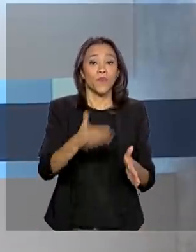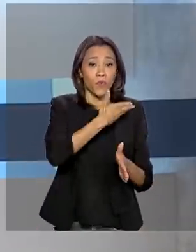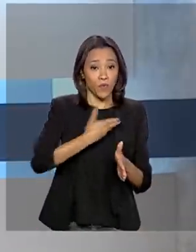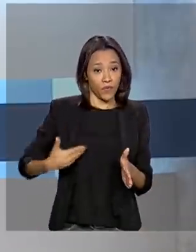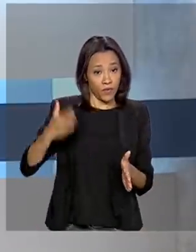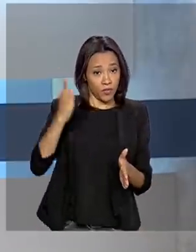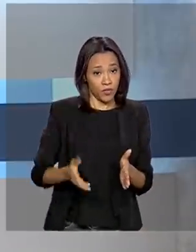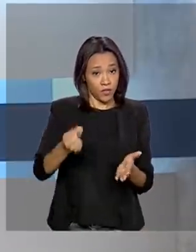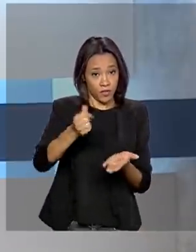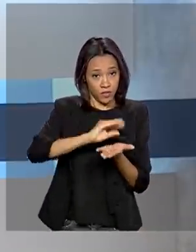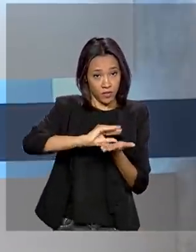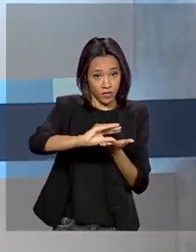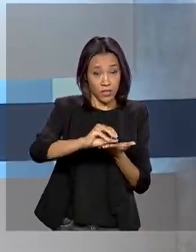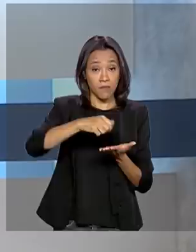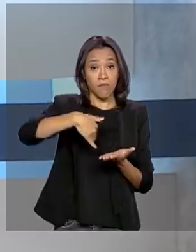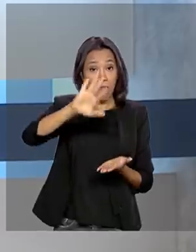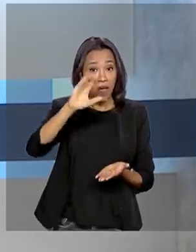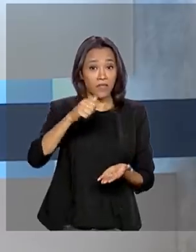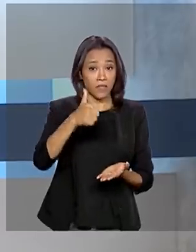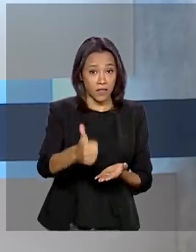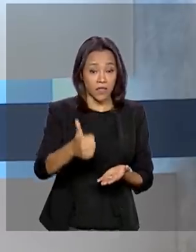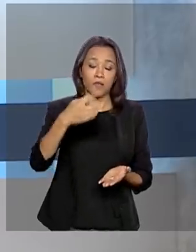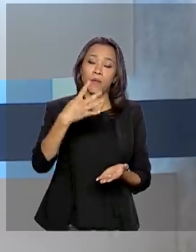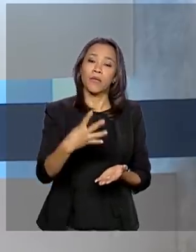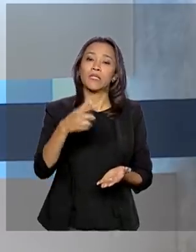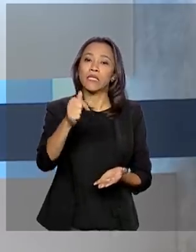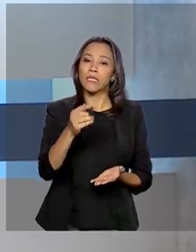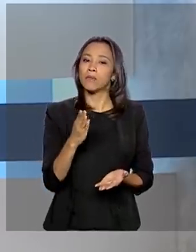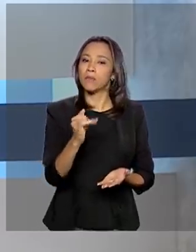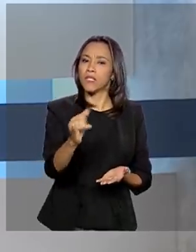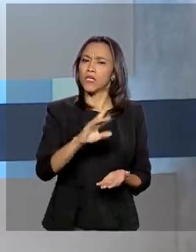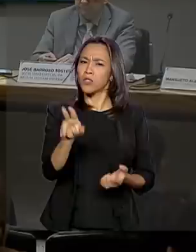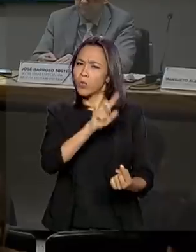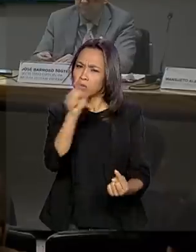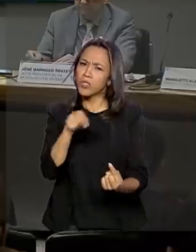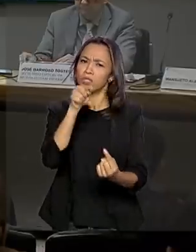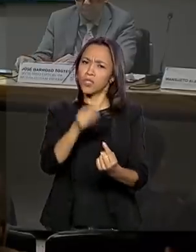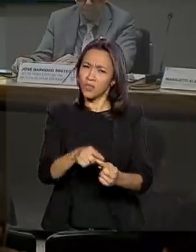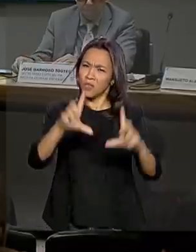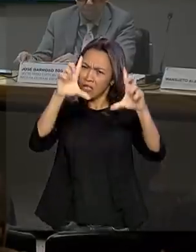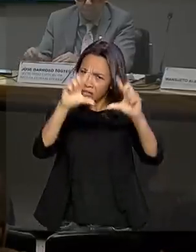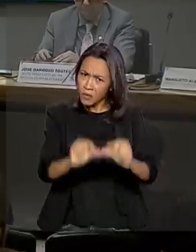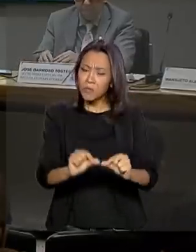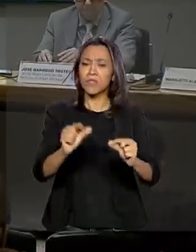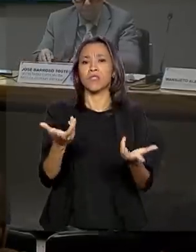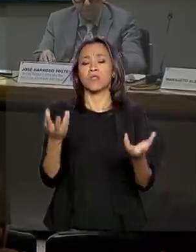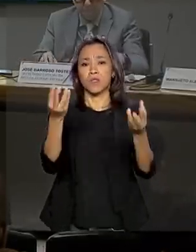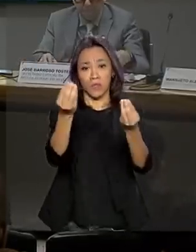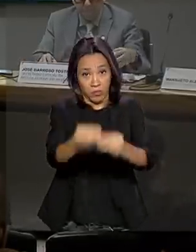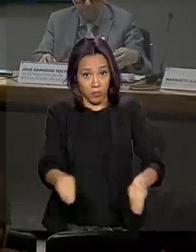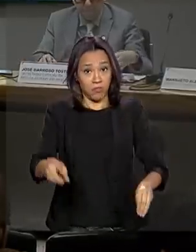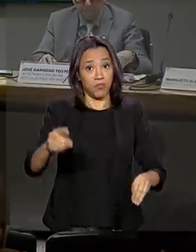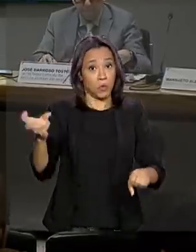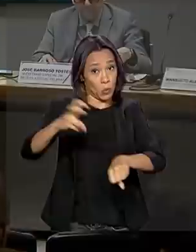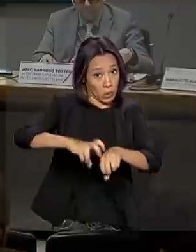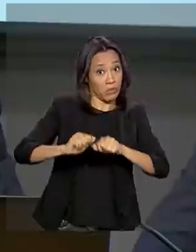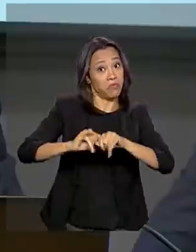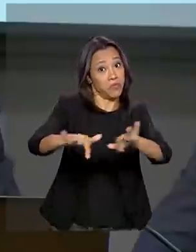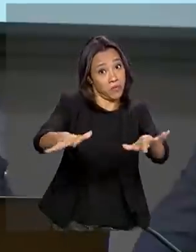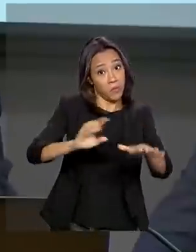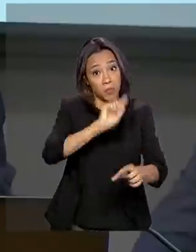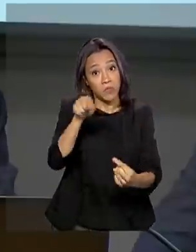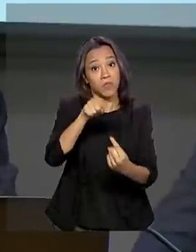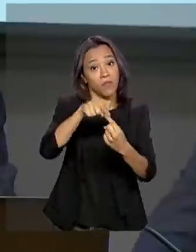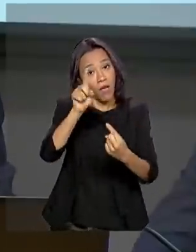libera mais de 147 bilhões de reais para reduzir impactos do coronavírus na economia. Uma das metas é